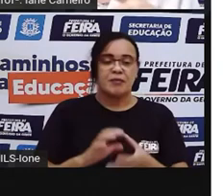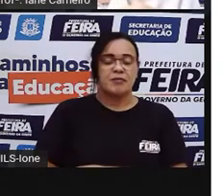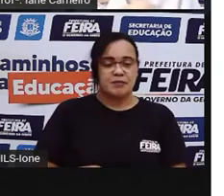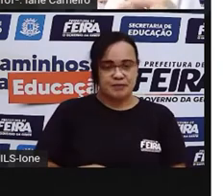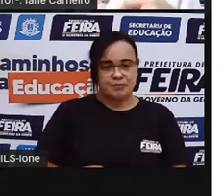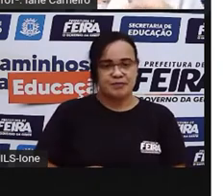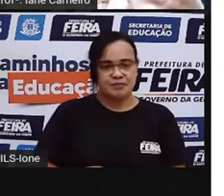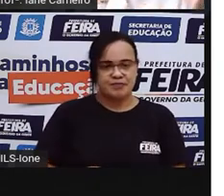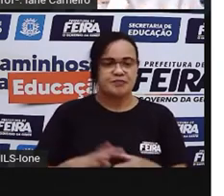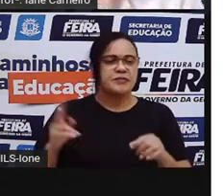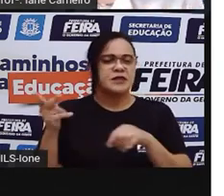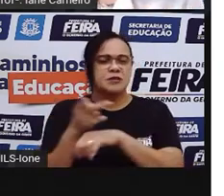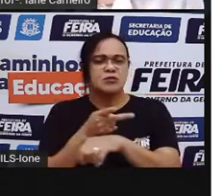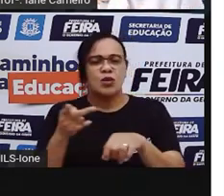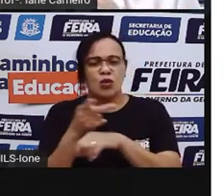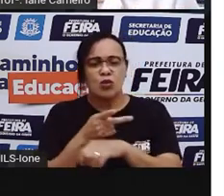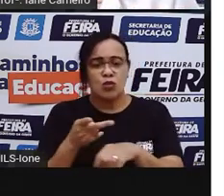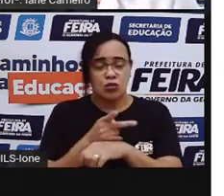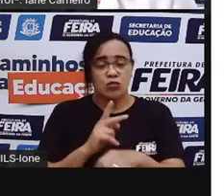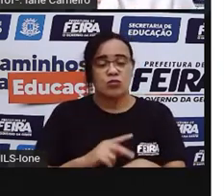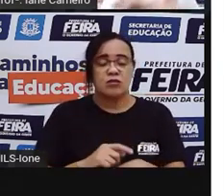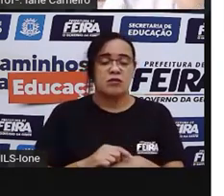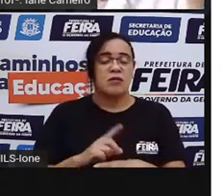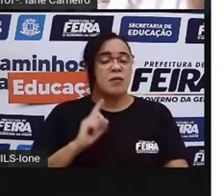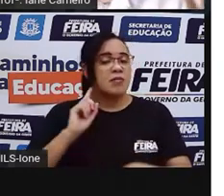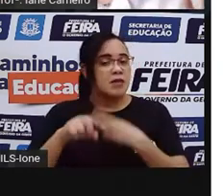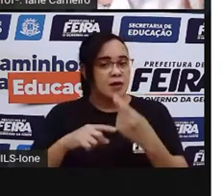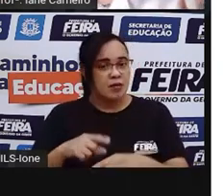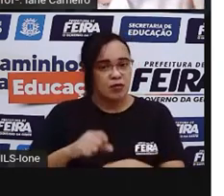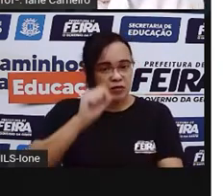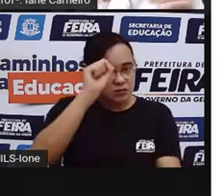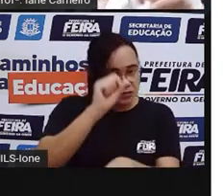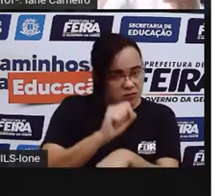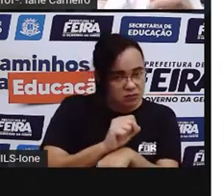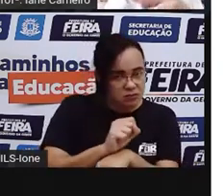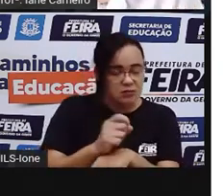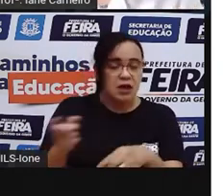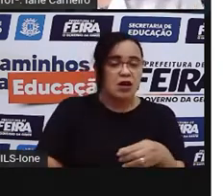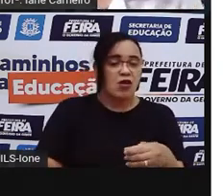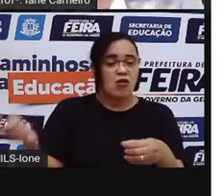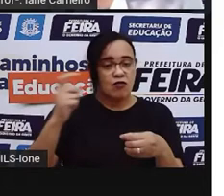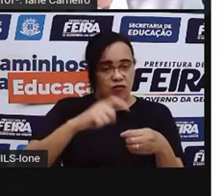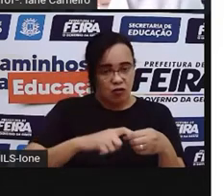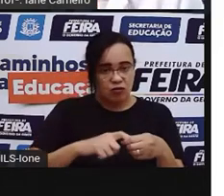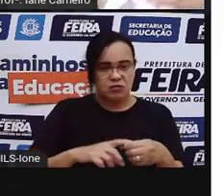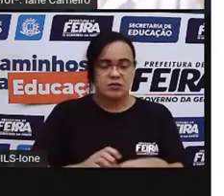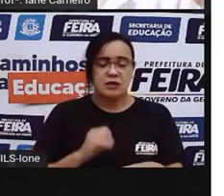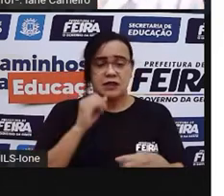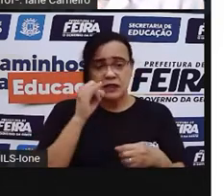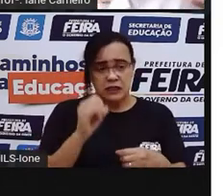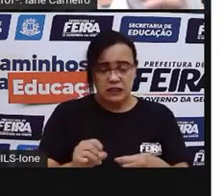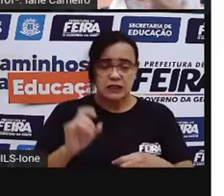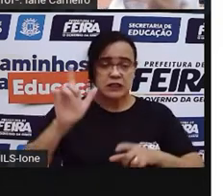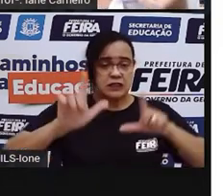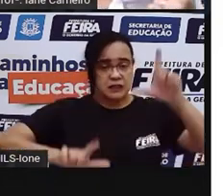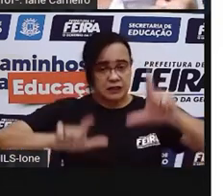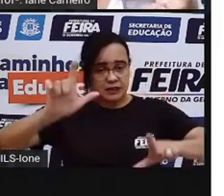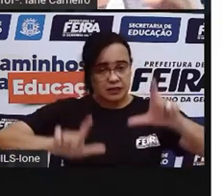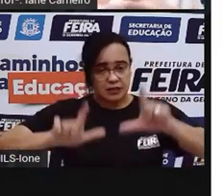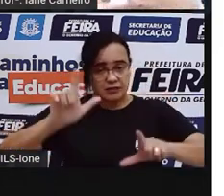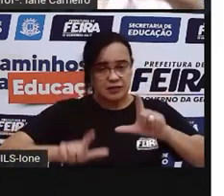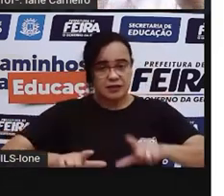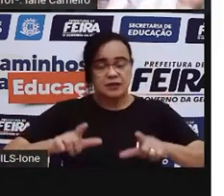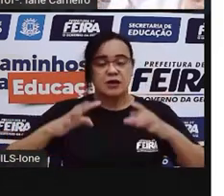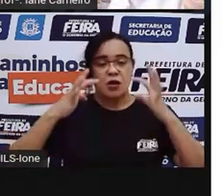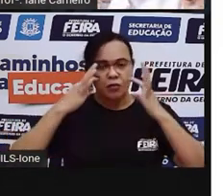Enquanto você tá procurando, você pausa o vídeo e depois você volta. Se você tá na televisão, enquanto a Pro tá aqui explicando, você vai, ó, presta atenção.